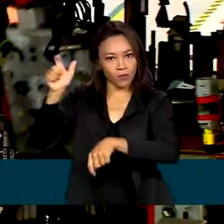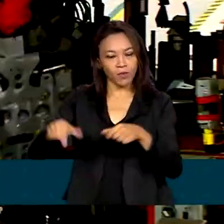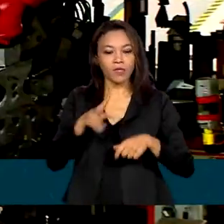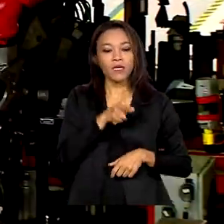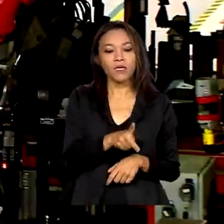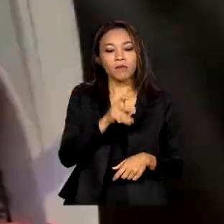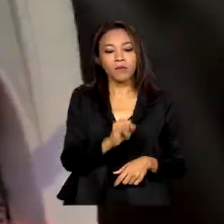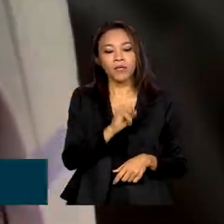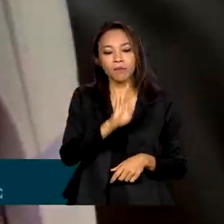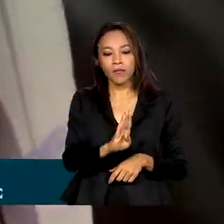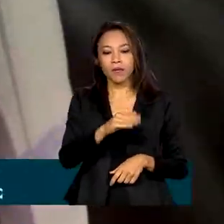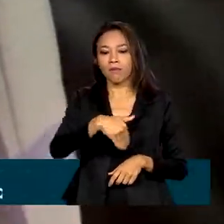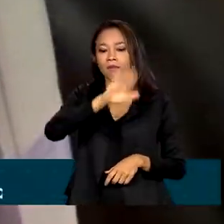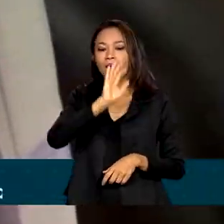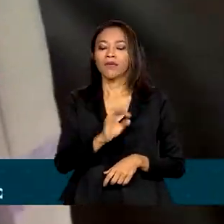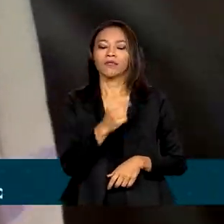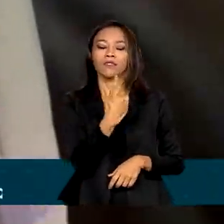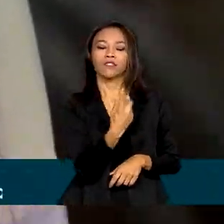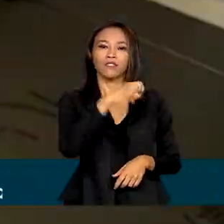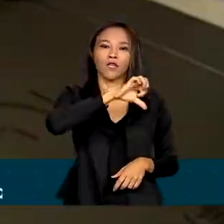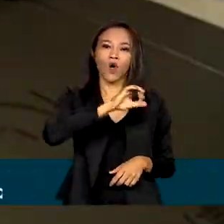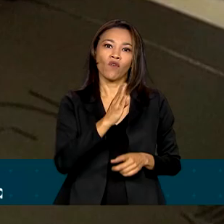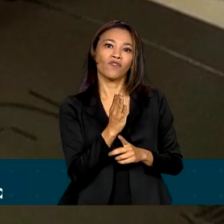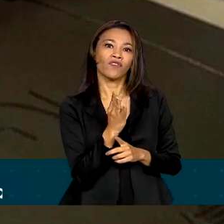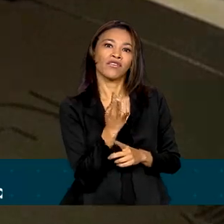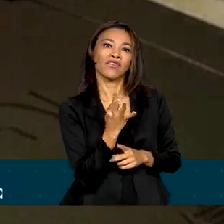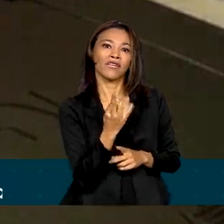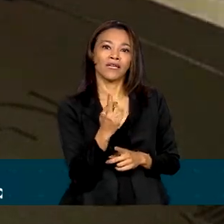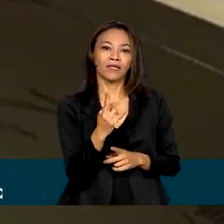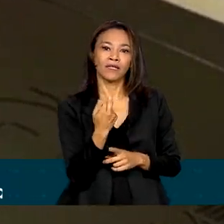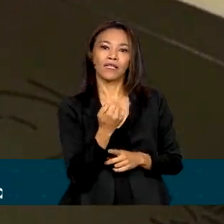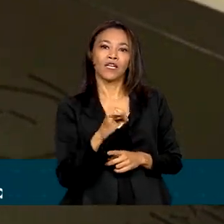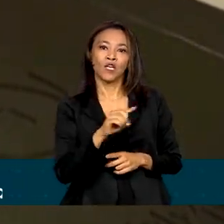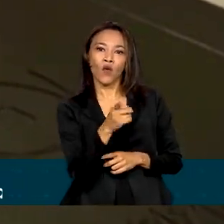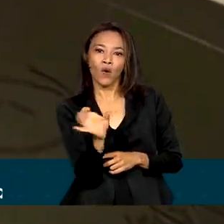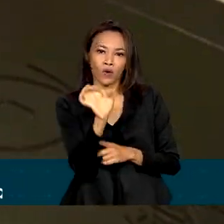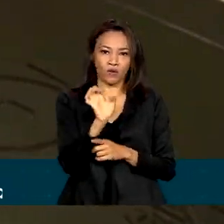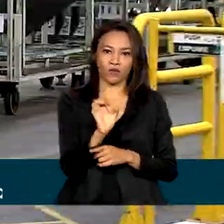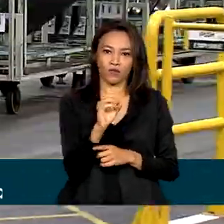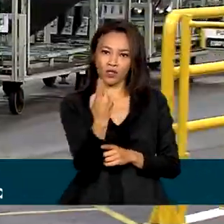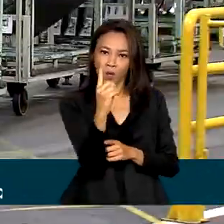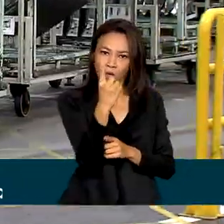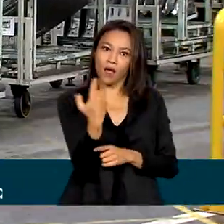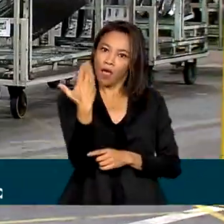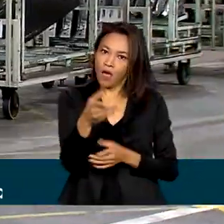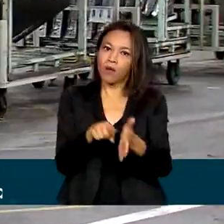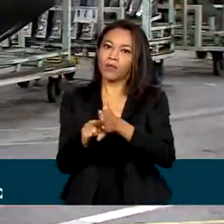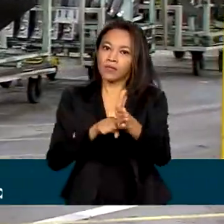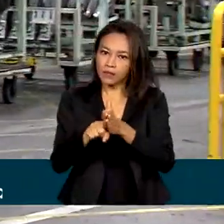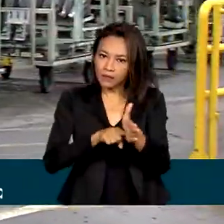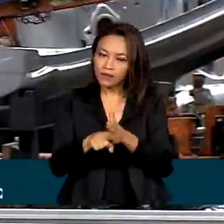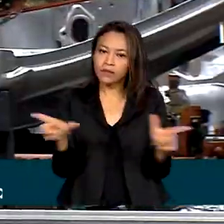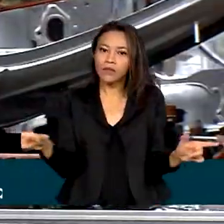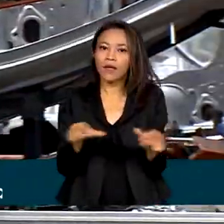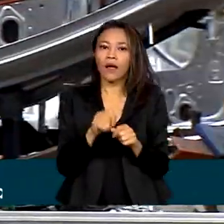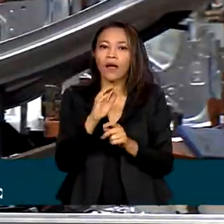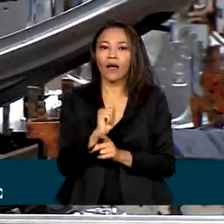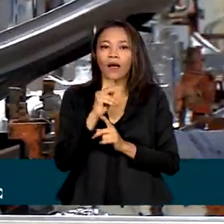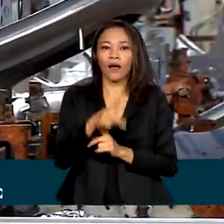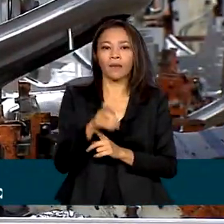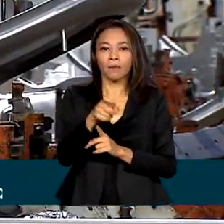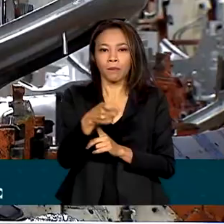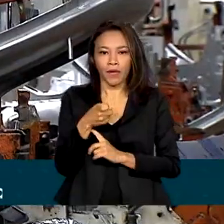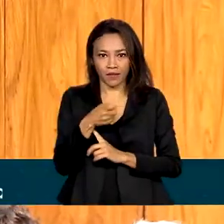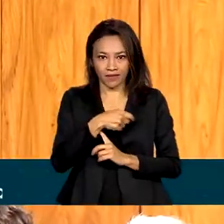de mais de 19 trilhões de dólares. É o que mostra um estudo da Apex Brasil, e o interesse por esse acordo não é